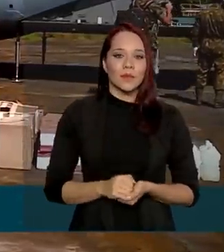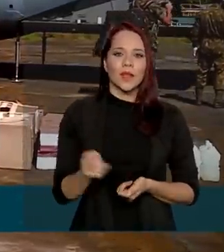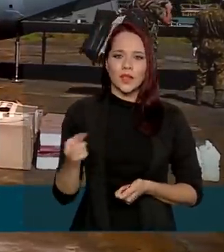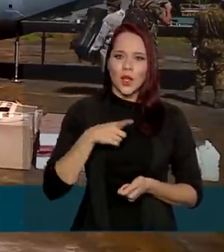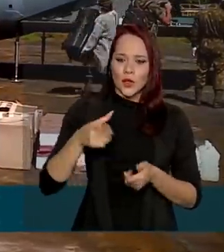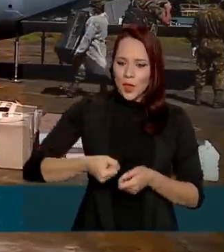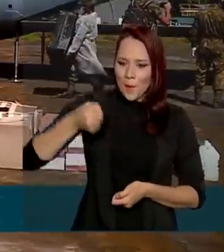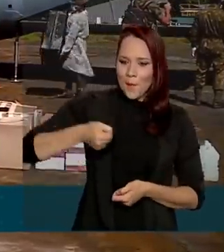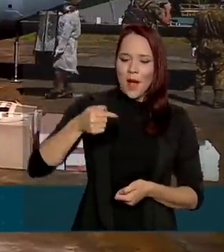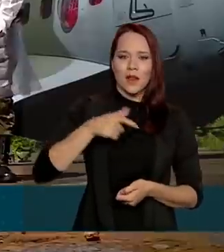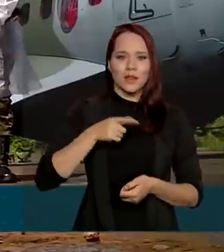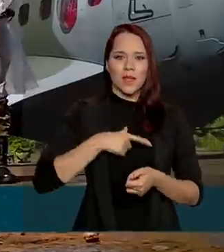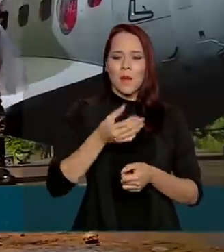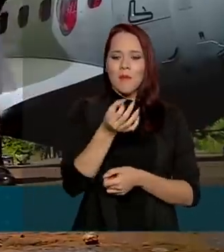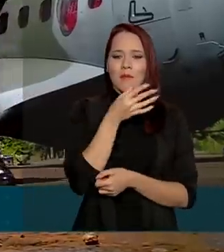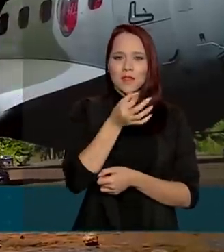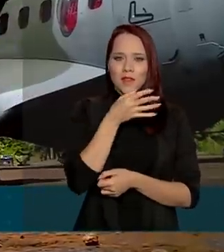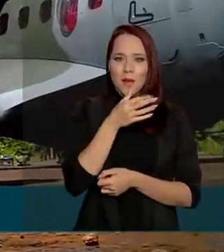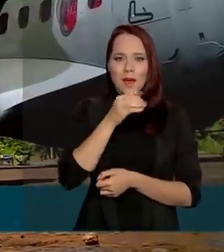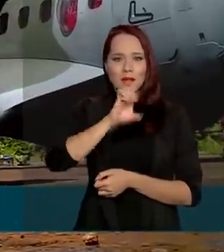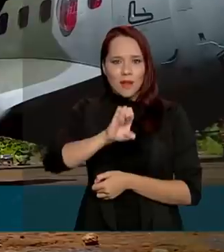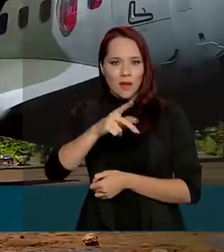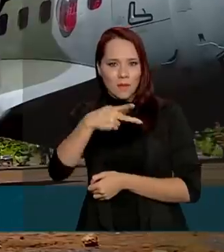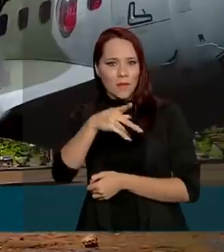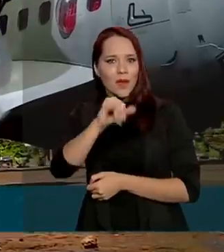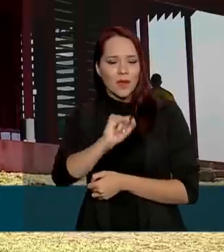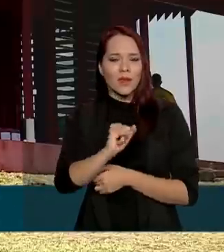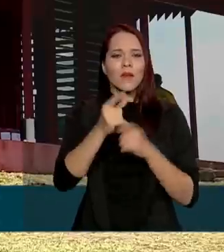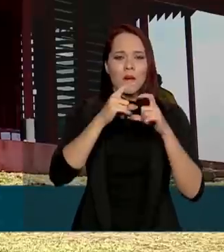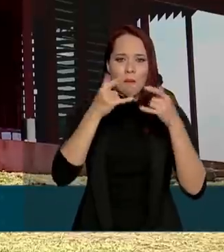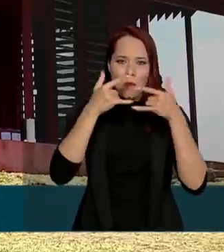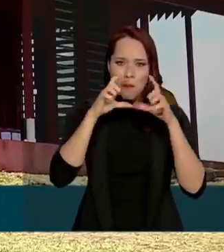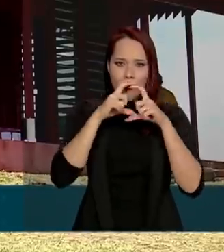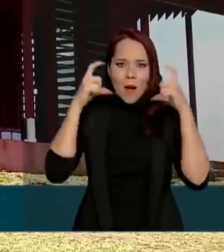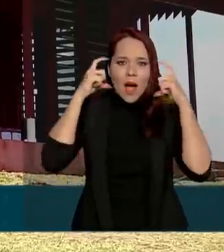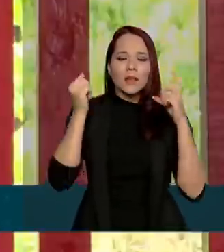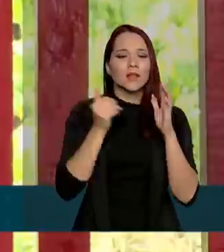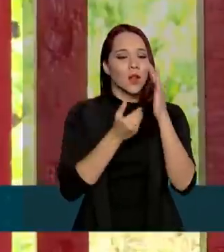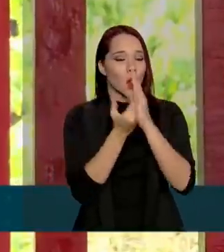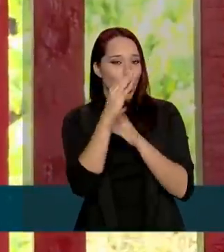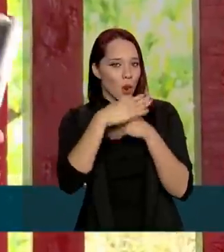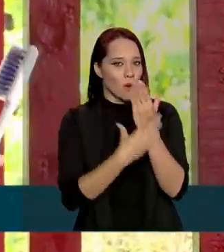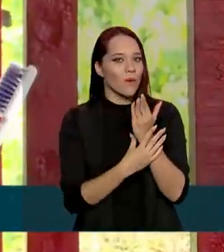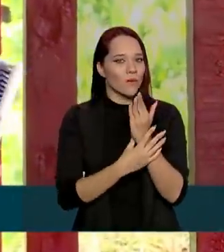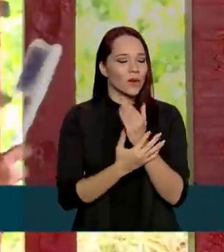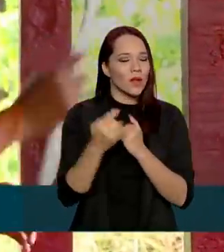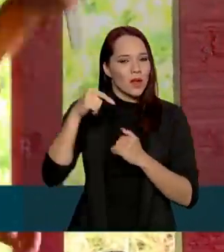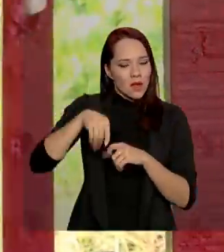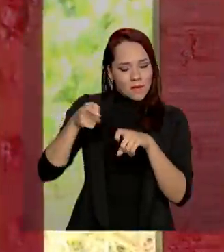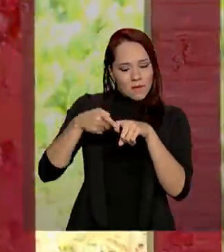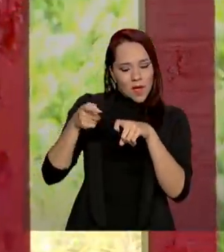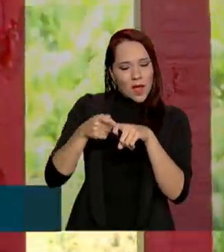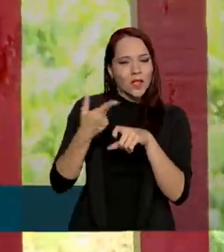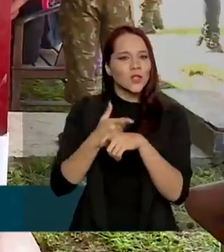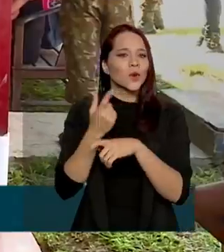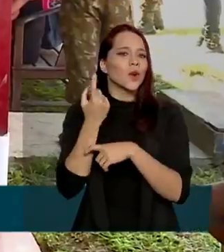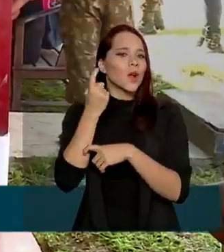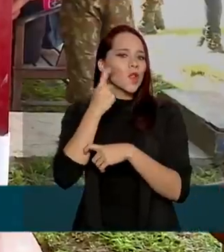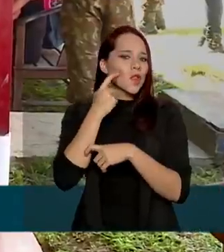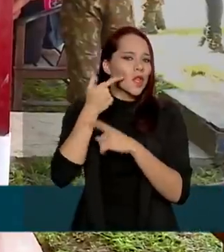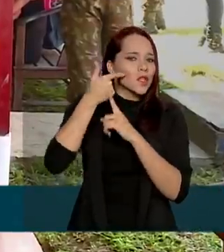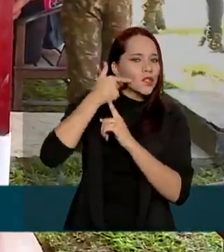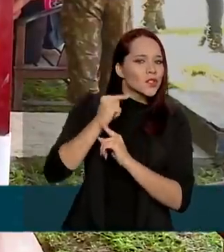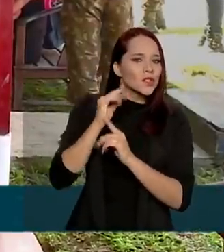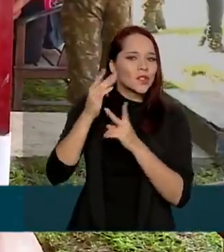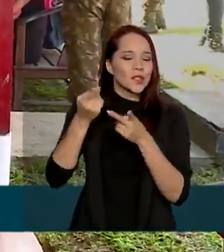medicamentos e equipamentos de proteção, como máscaras e luvas. No posto médico, uma equipe com médico, dentista, técnico de